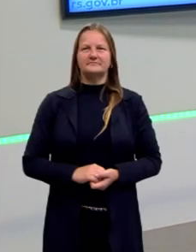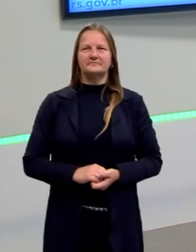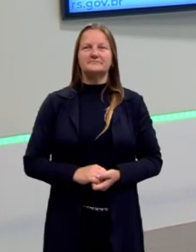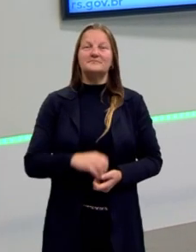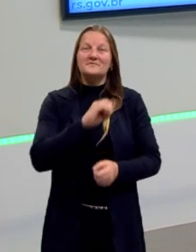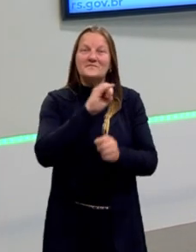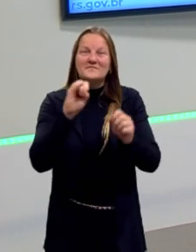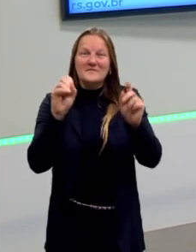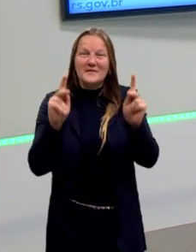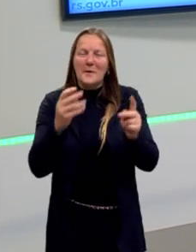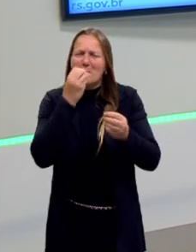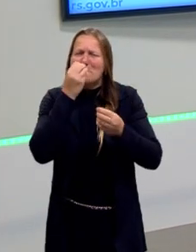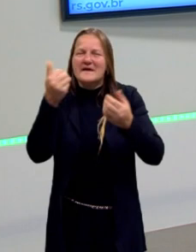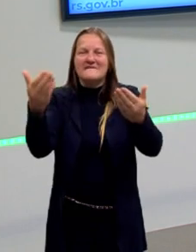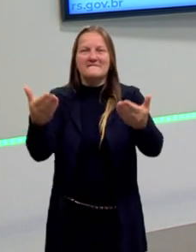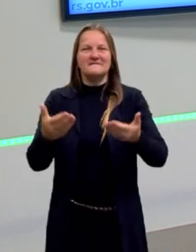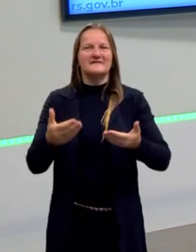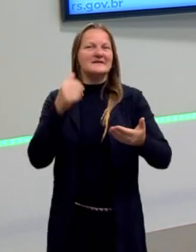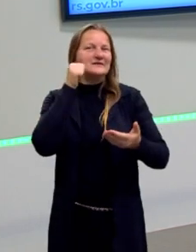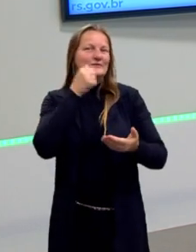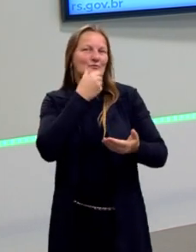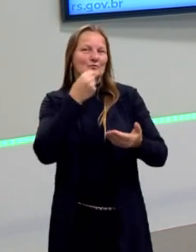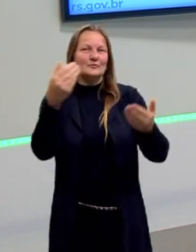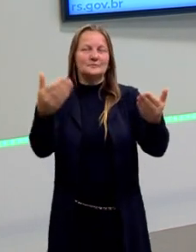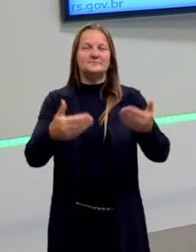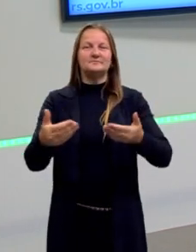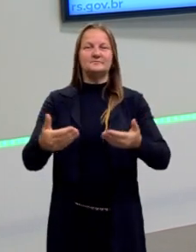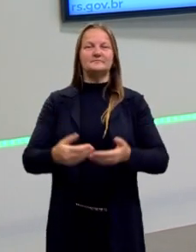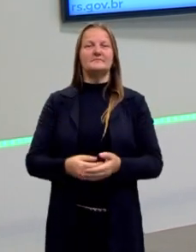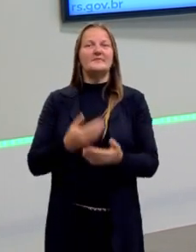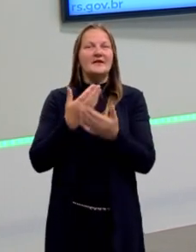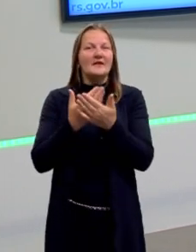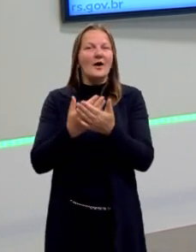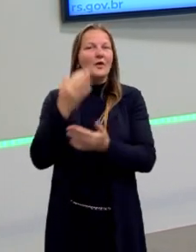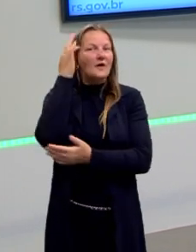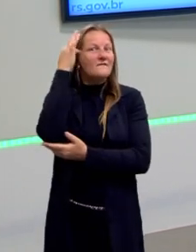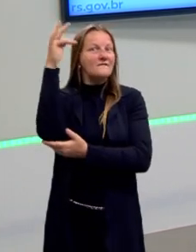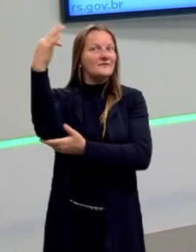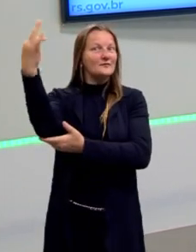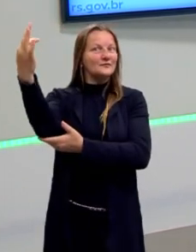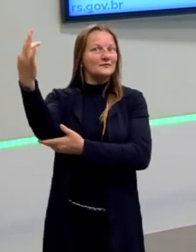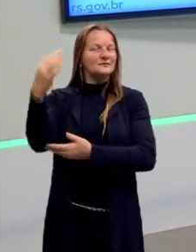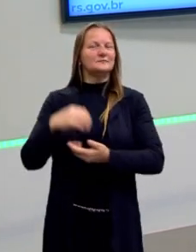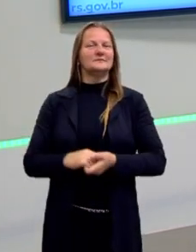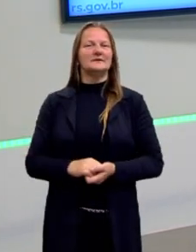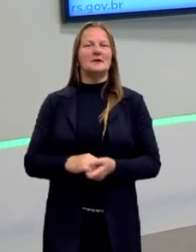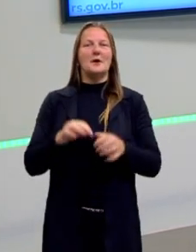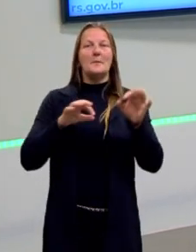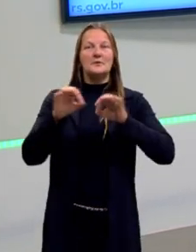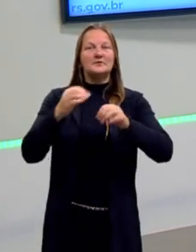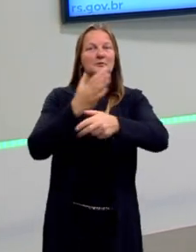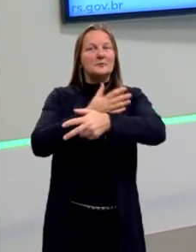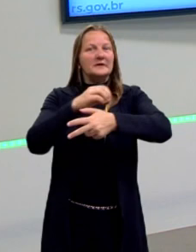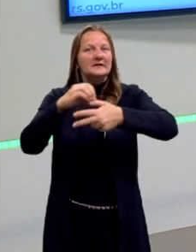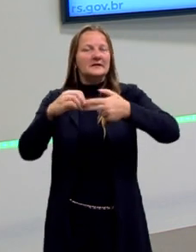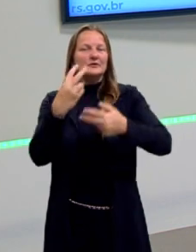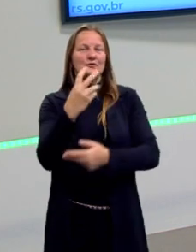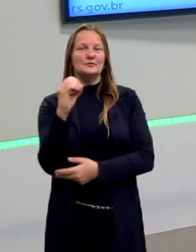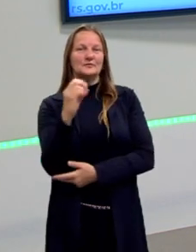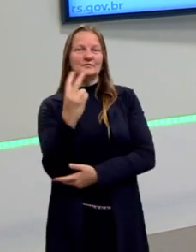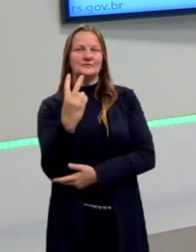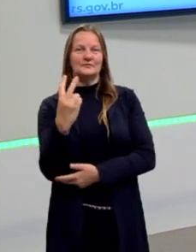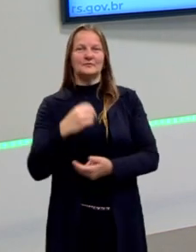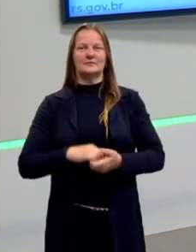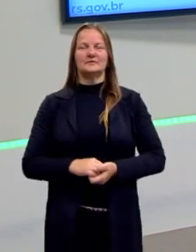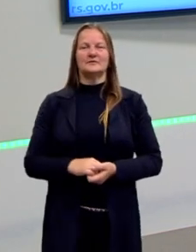Olá, sejam todos bem-vindos, todas bem-vindas a mais uma aula de filosofia desse projeto pré-ENEM 2022,